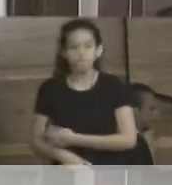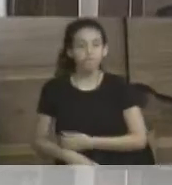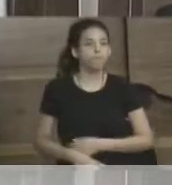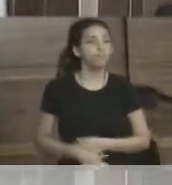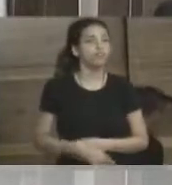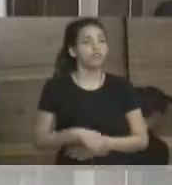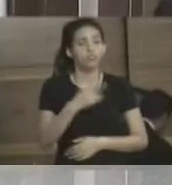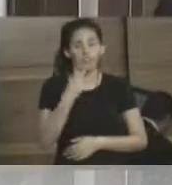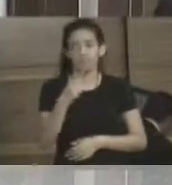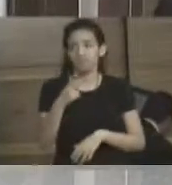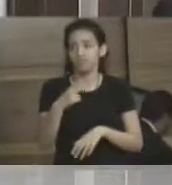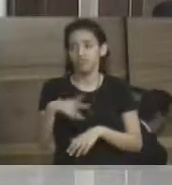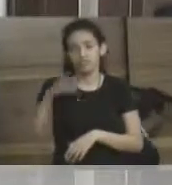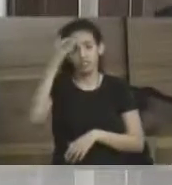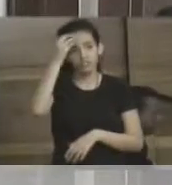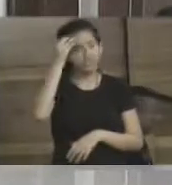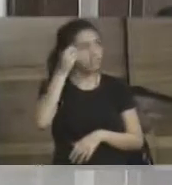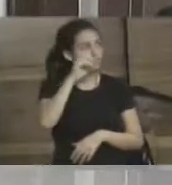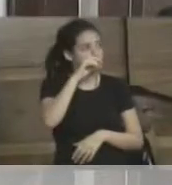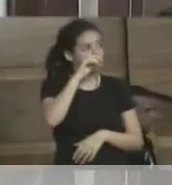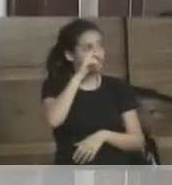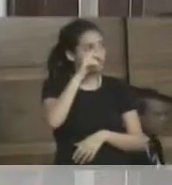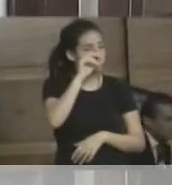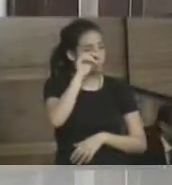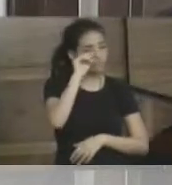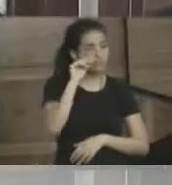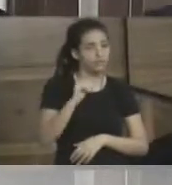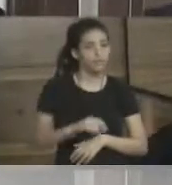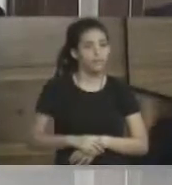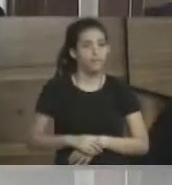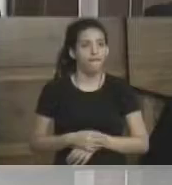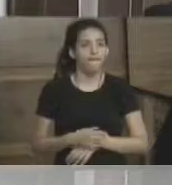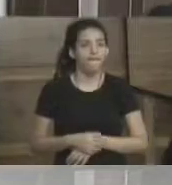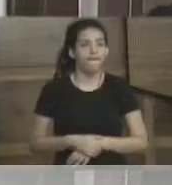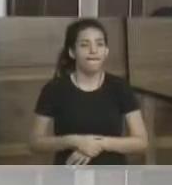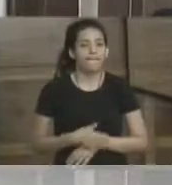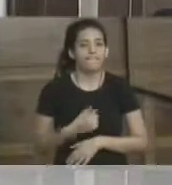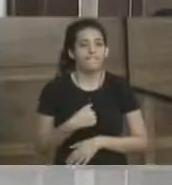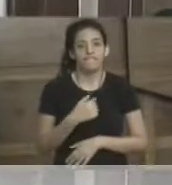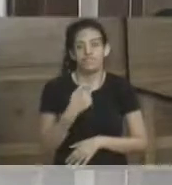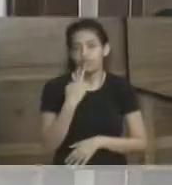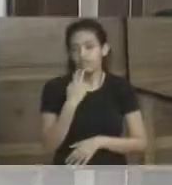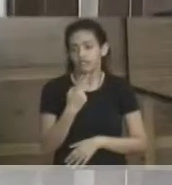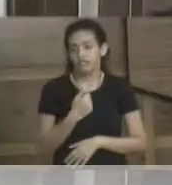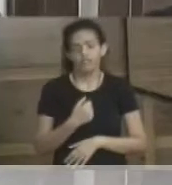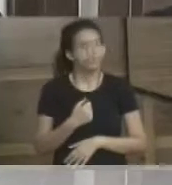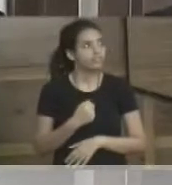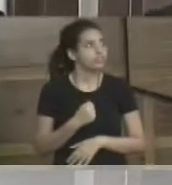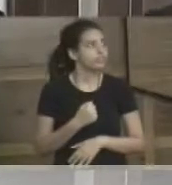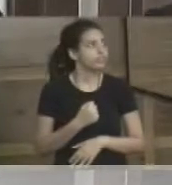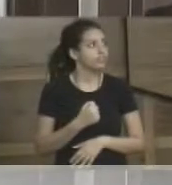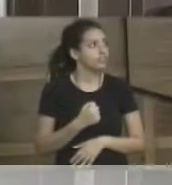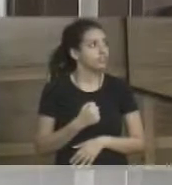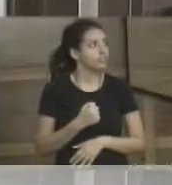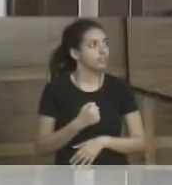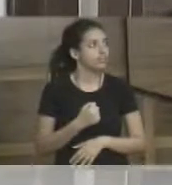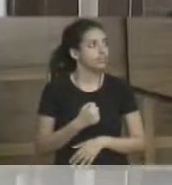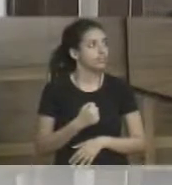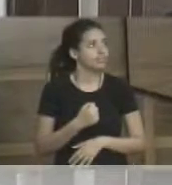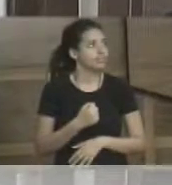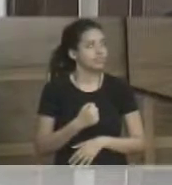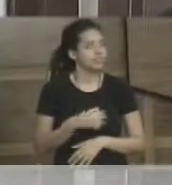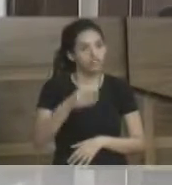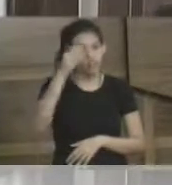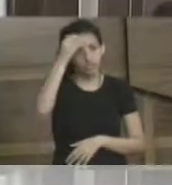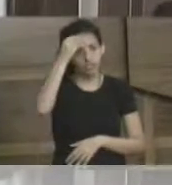que mais, assim, saltou aos olhos dele. Eu digo, até o Peninha se estiver assistindo aí para a gente, eu digo, sem medo de errar, Angra é a